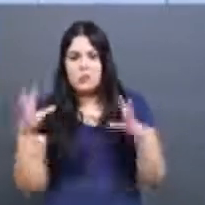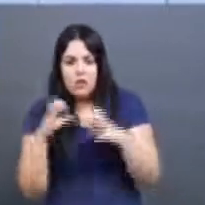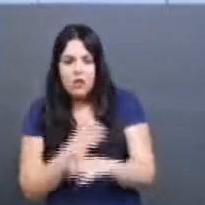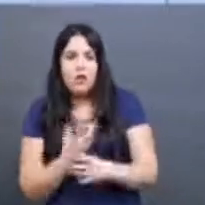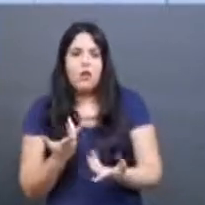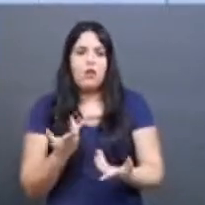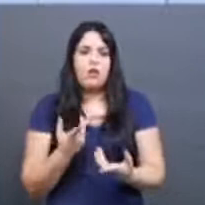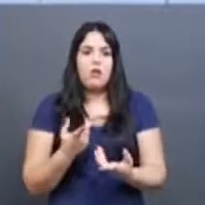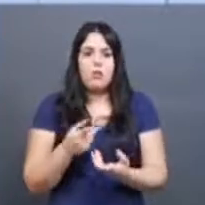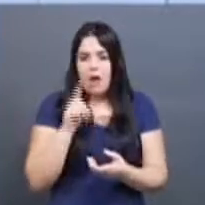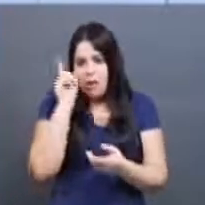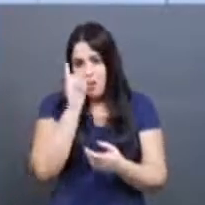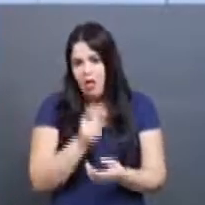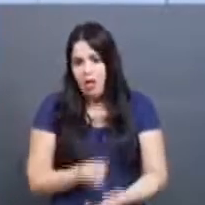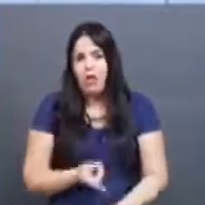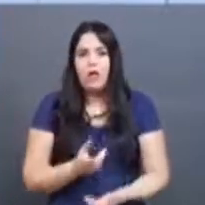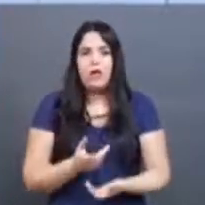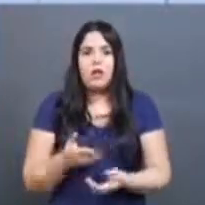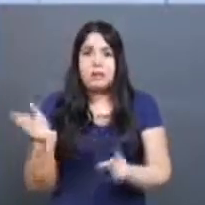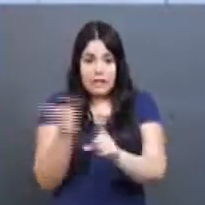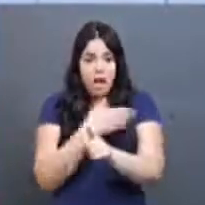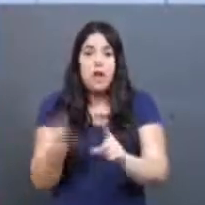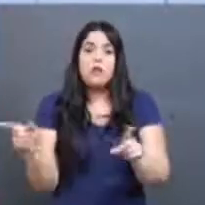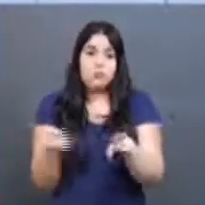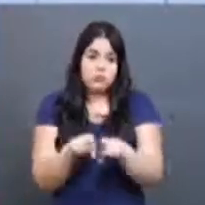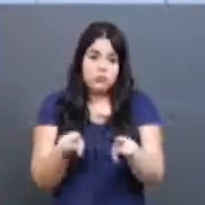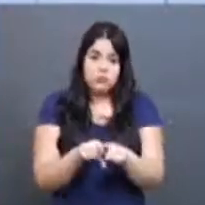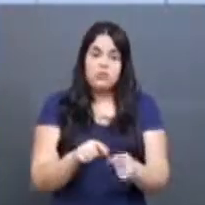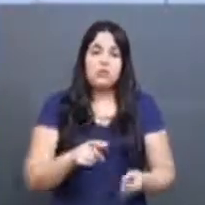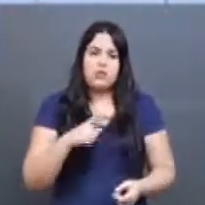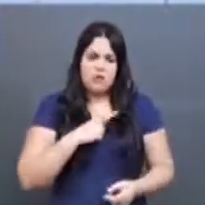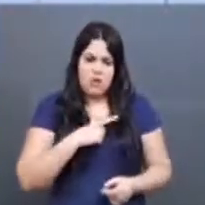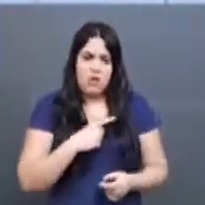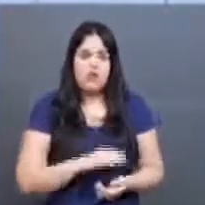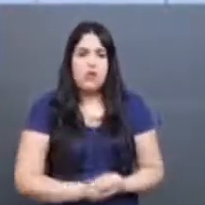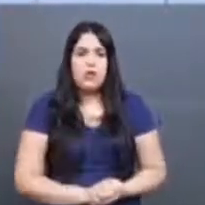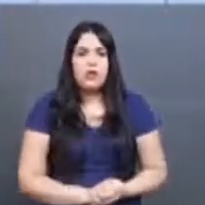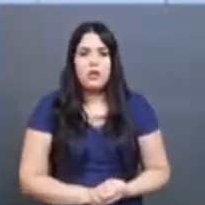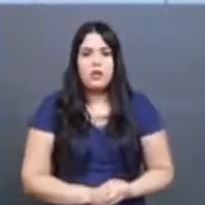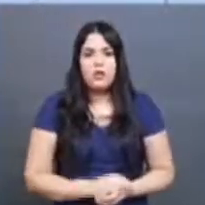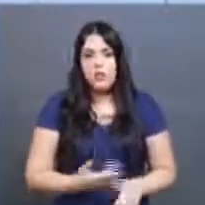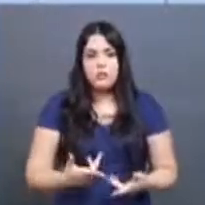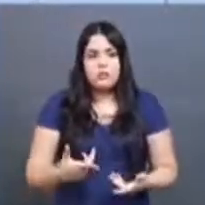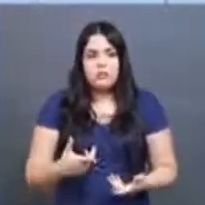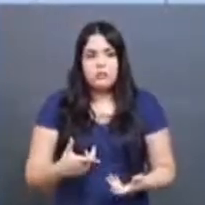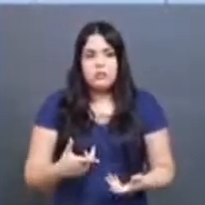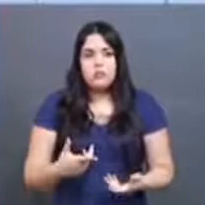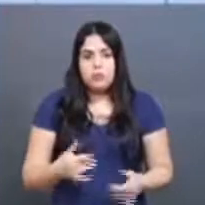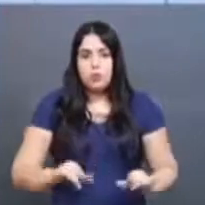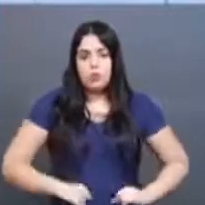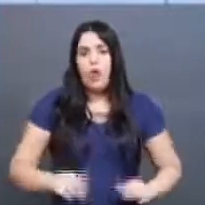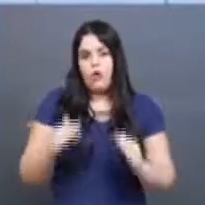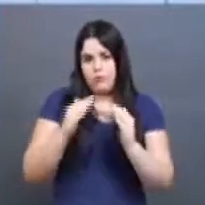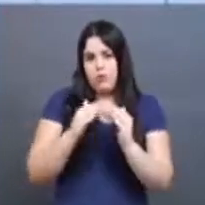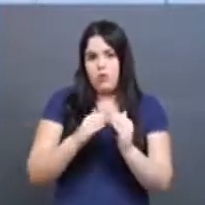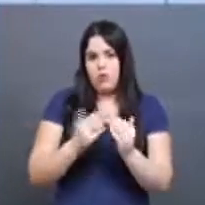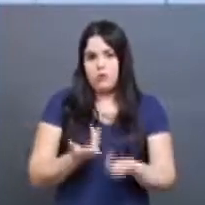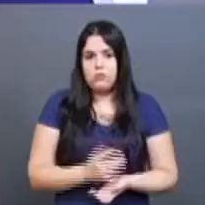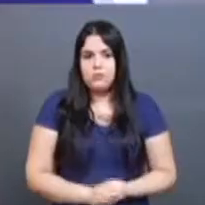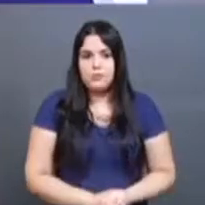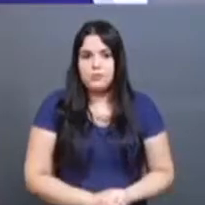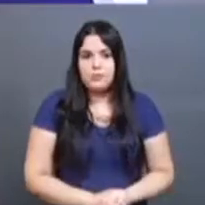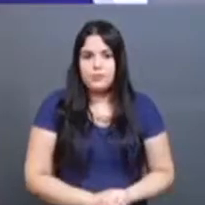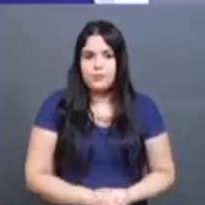xingamentos, até com tapas, né? Com agressões físicas também. Então, acontece em casa. Os